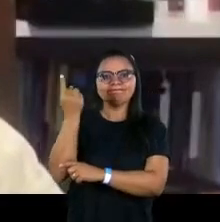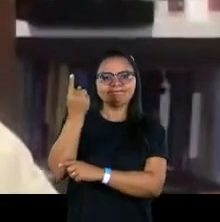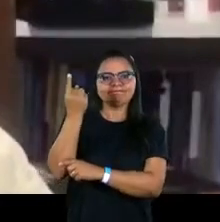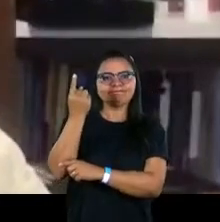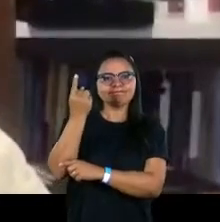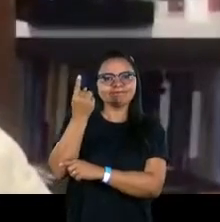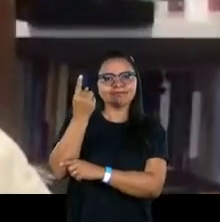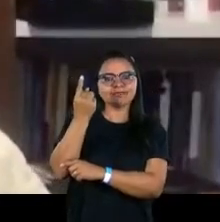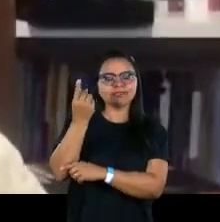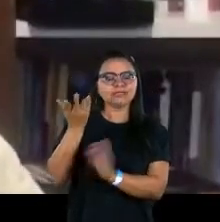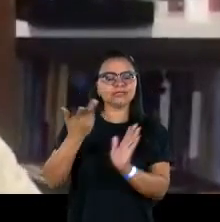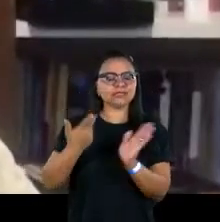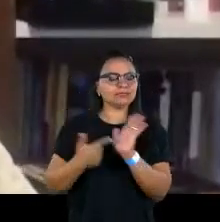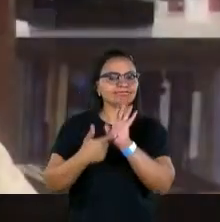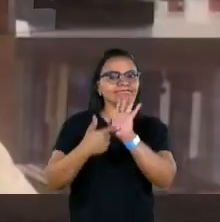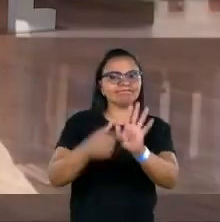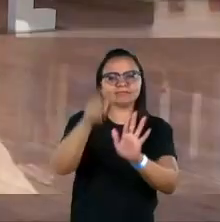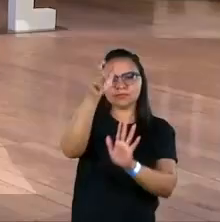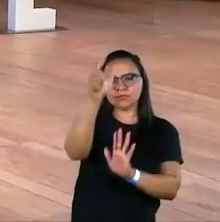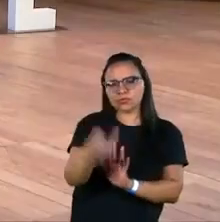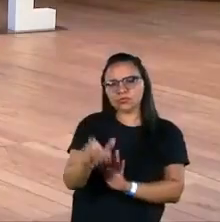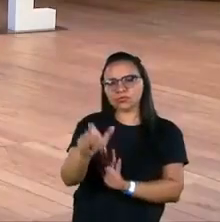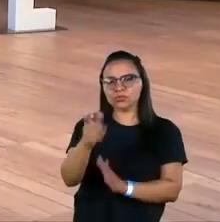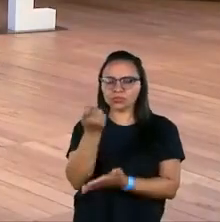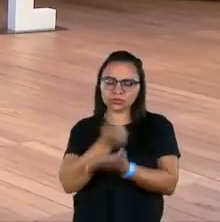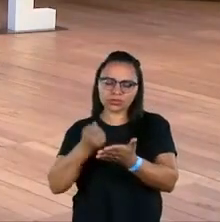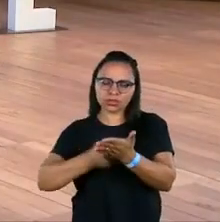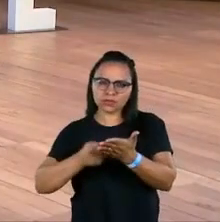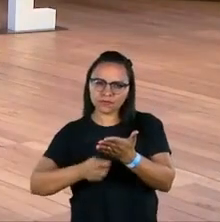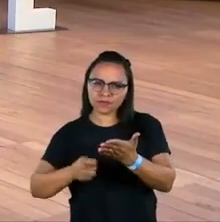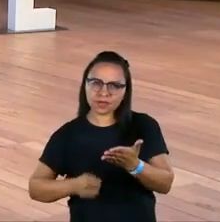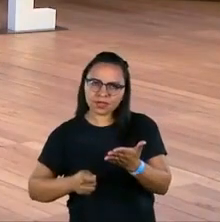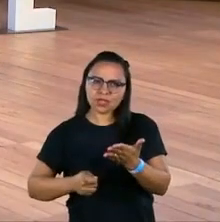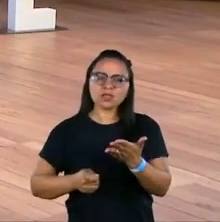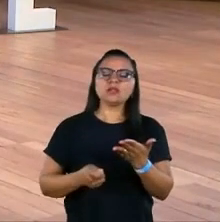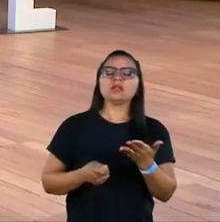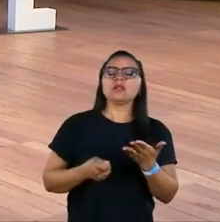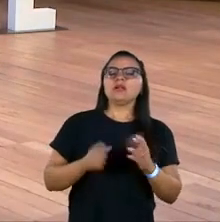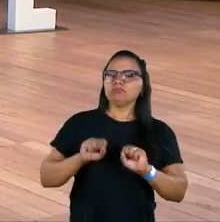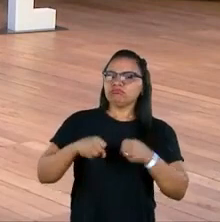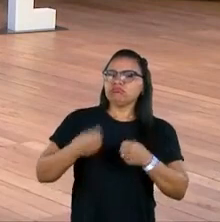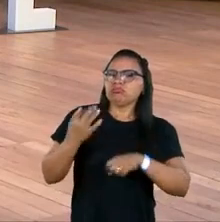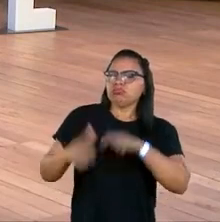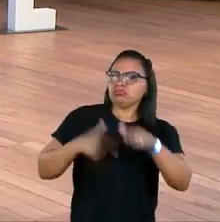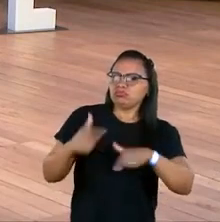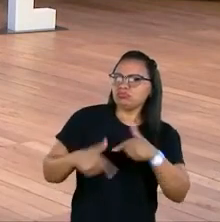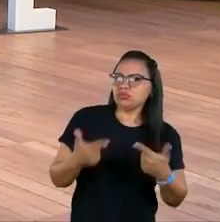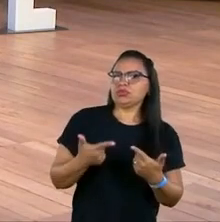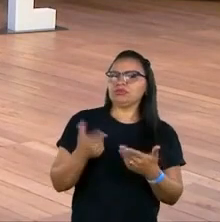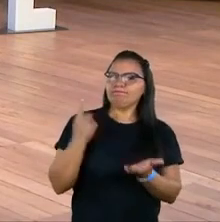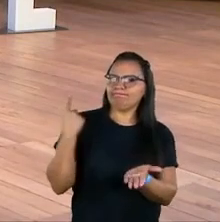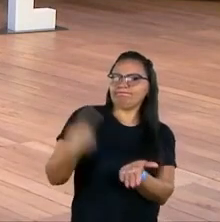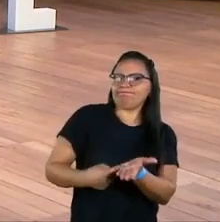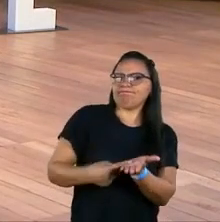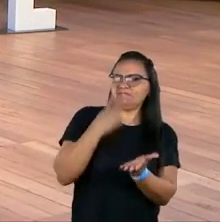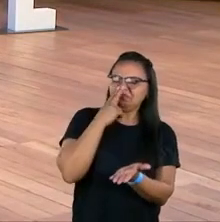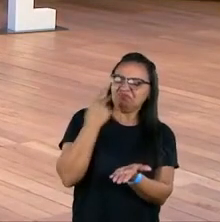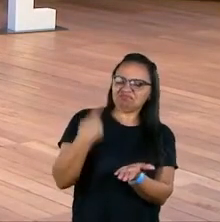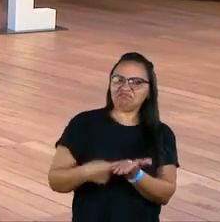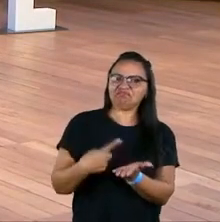a grande figura que escreveu e trabalhou e fez um tratado, praticamente,